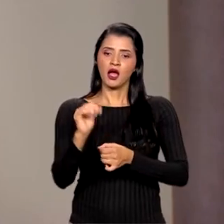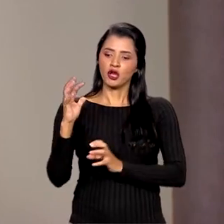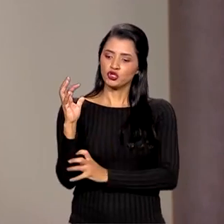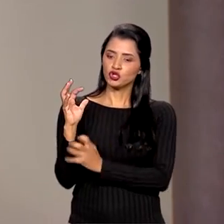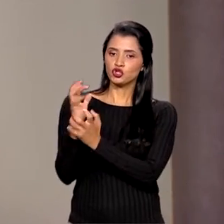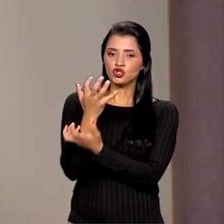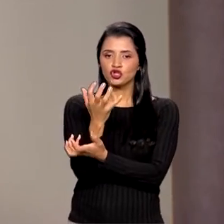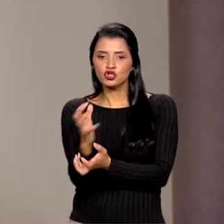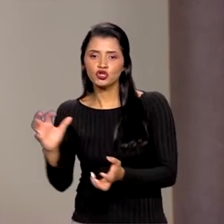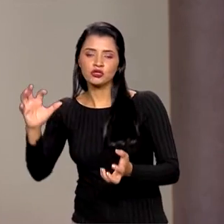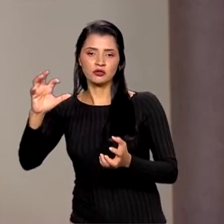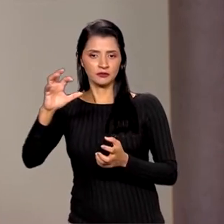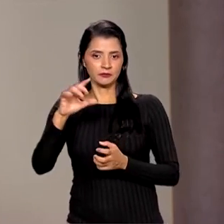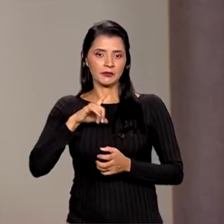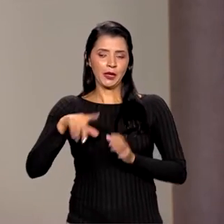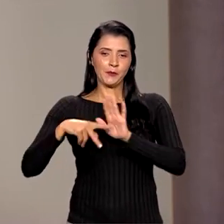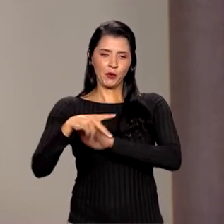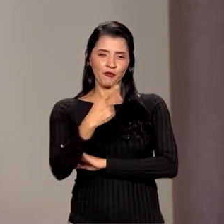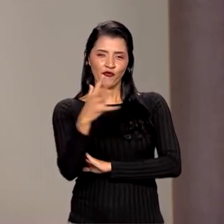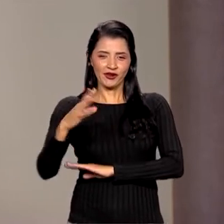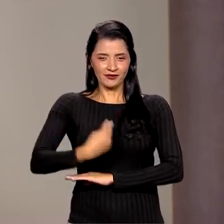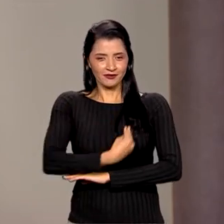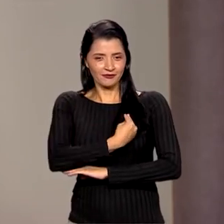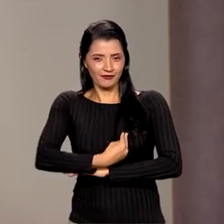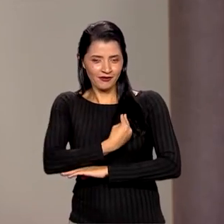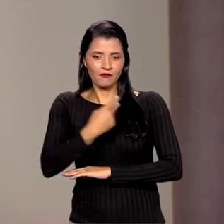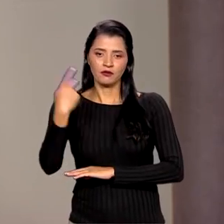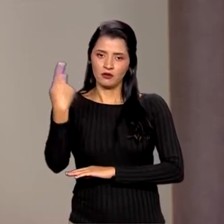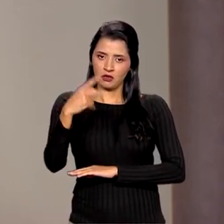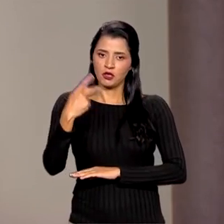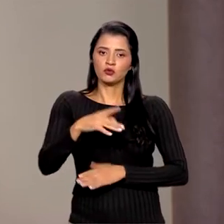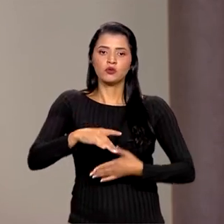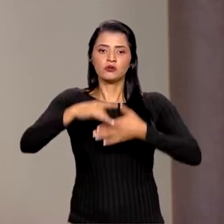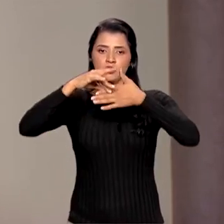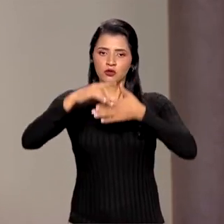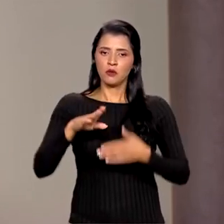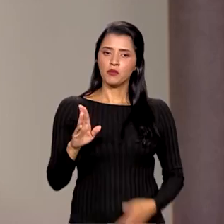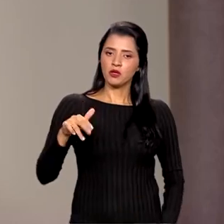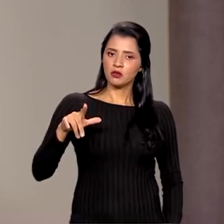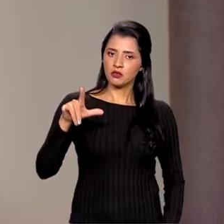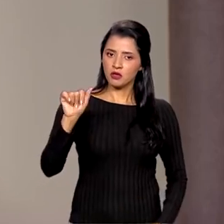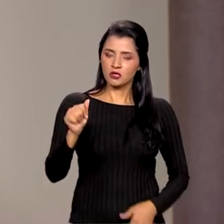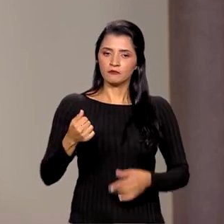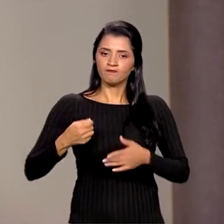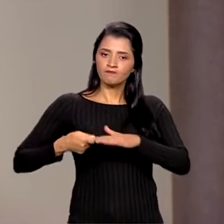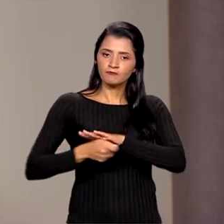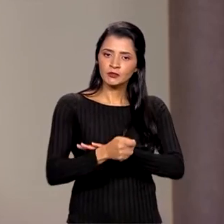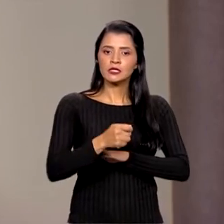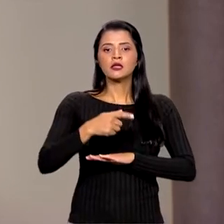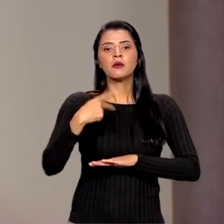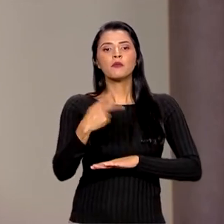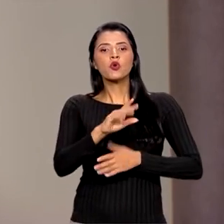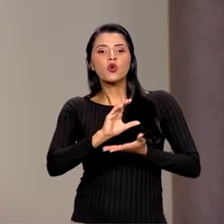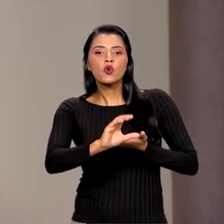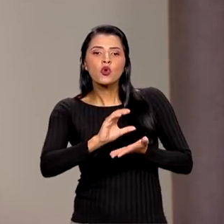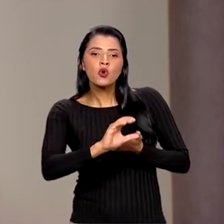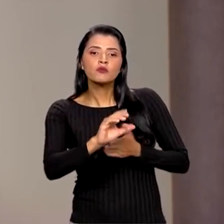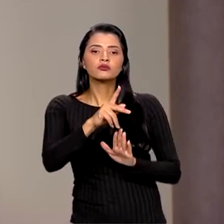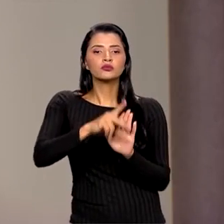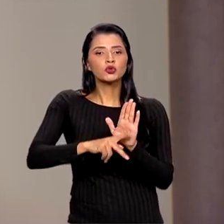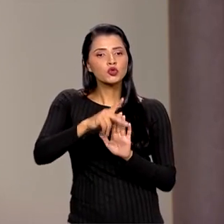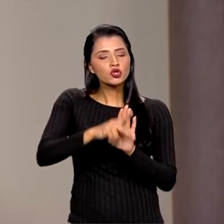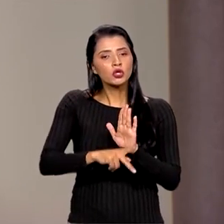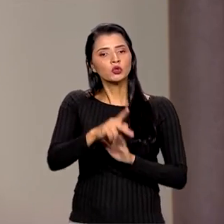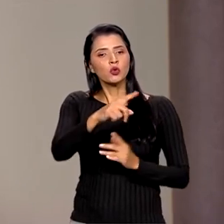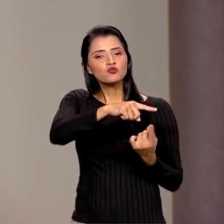Viva. Esse programa é uma iniciativa liderada pelo BNDES para financiar projetos de restauração ecológica com espécies